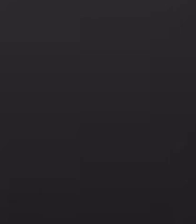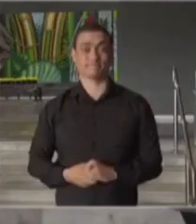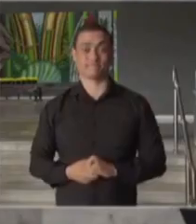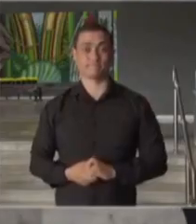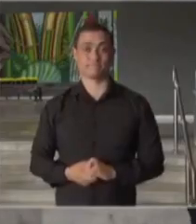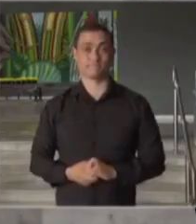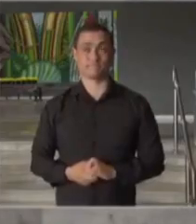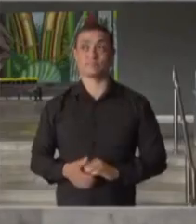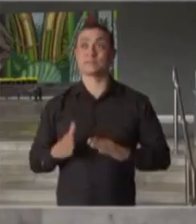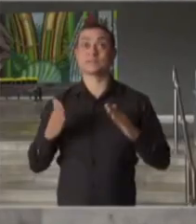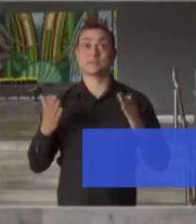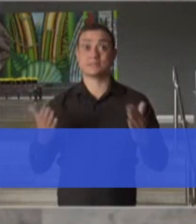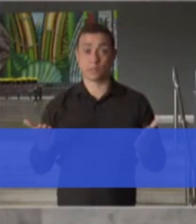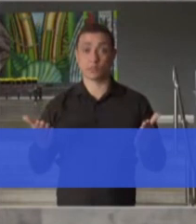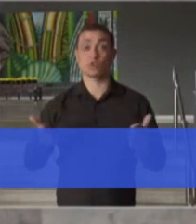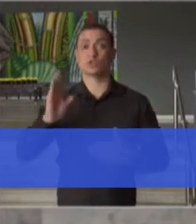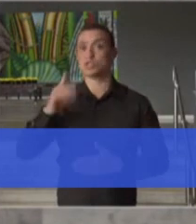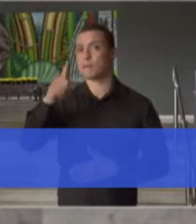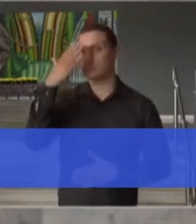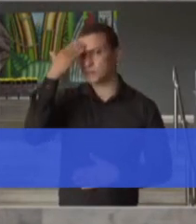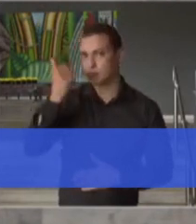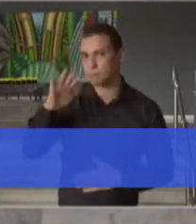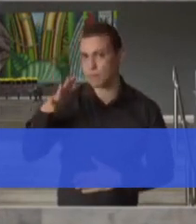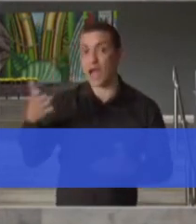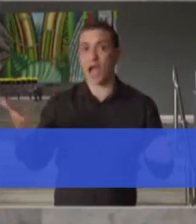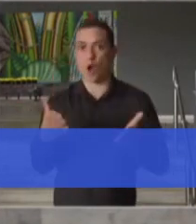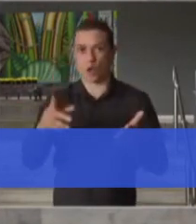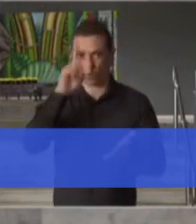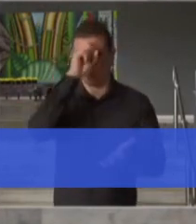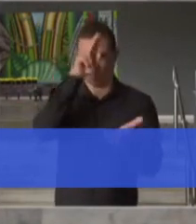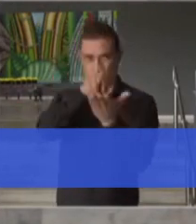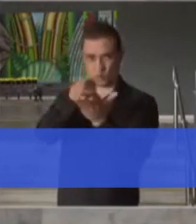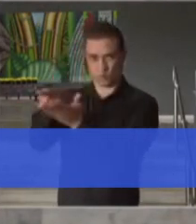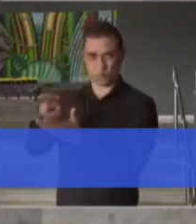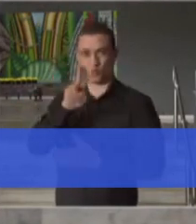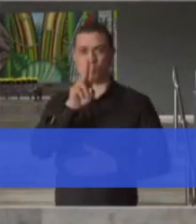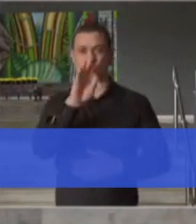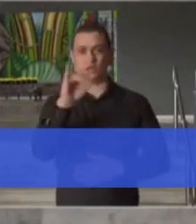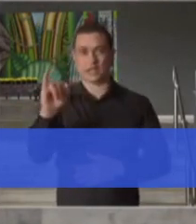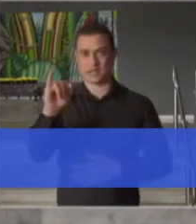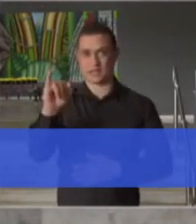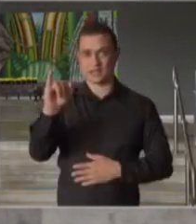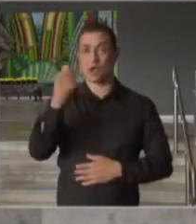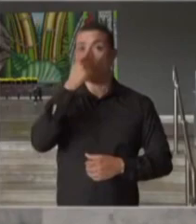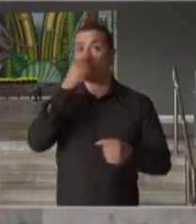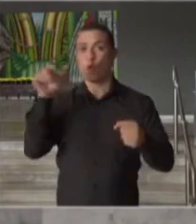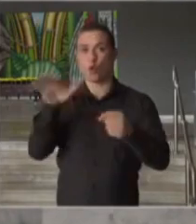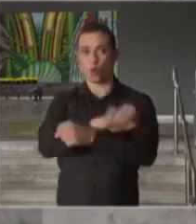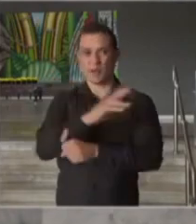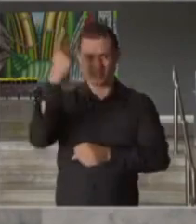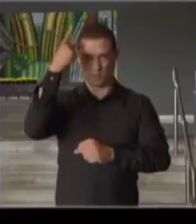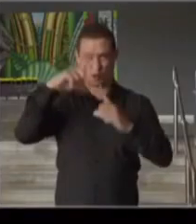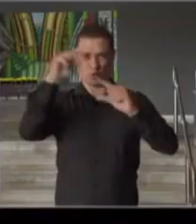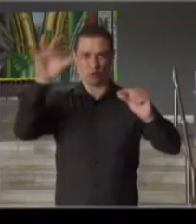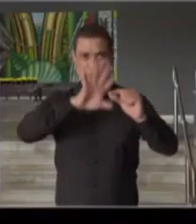religiosas. Estamos, para se ter uma ideia, com uma taxa de ocupação em unidades de terapia intensiva em todo o